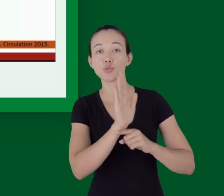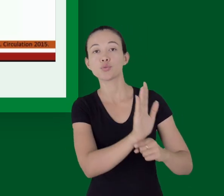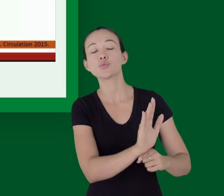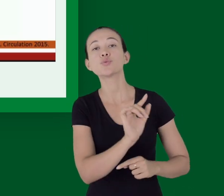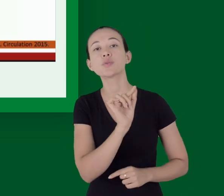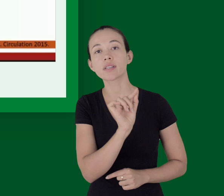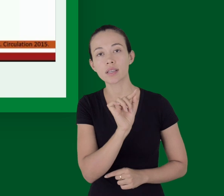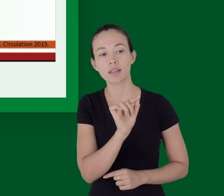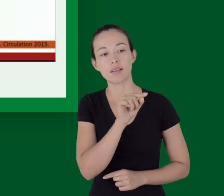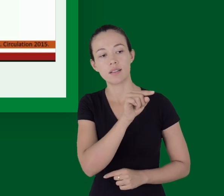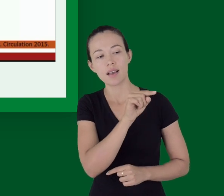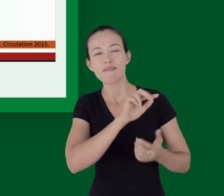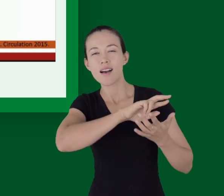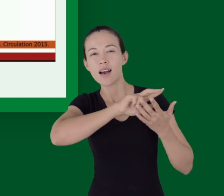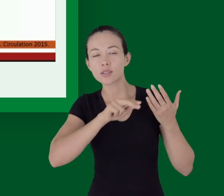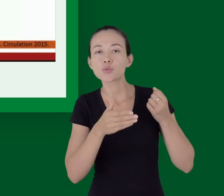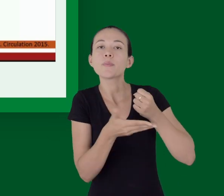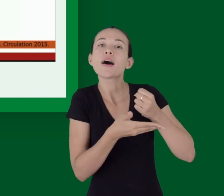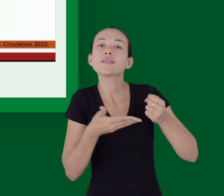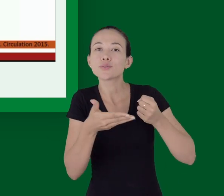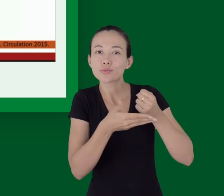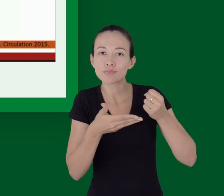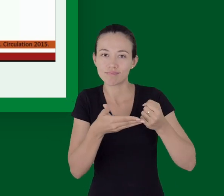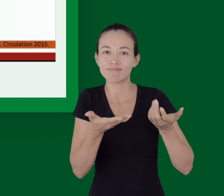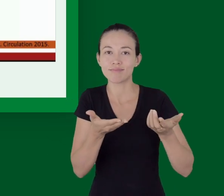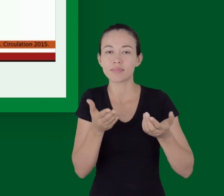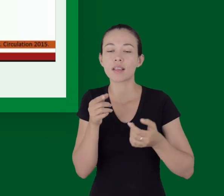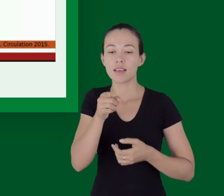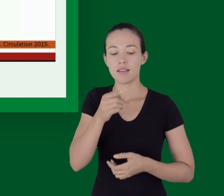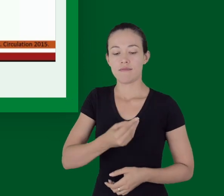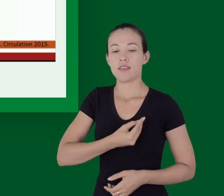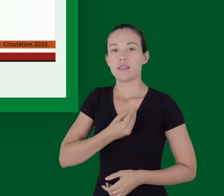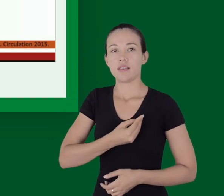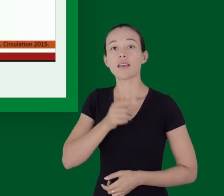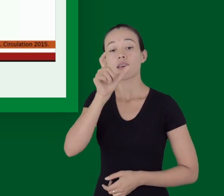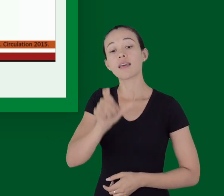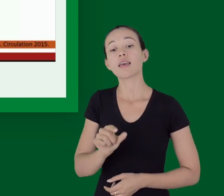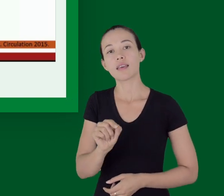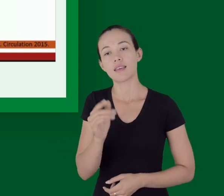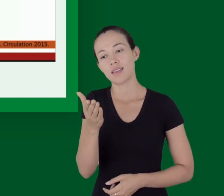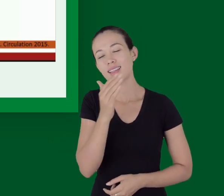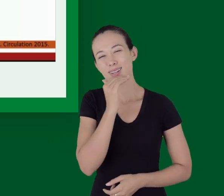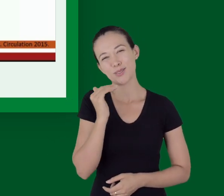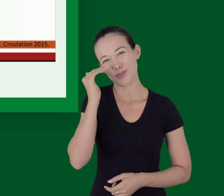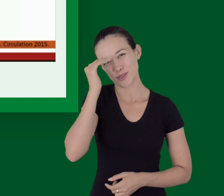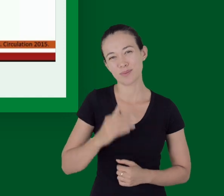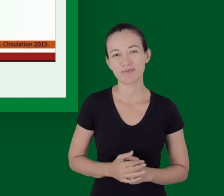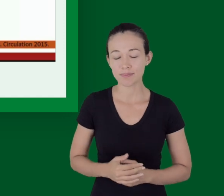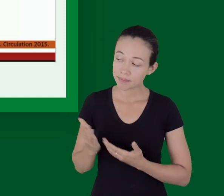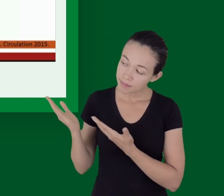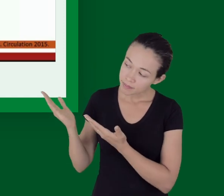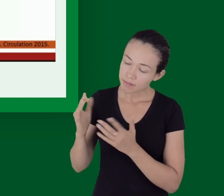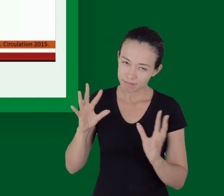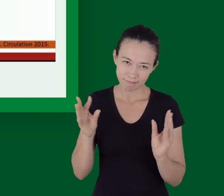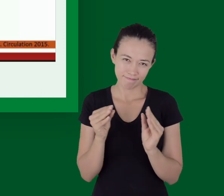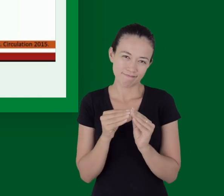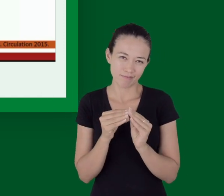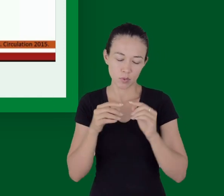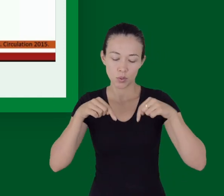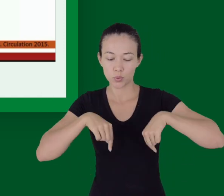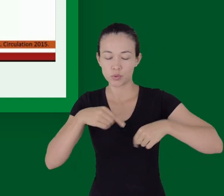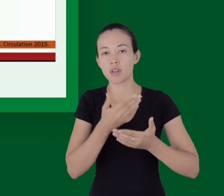Aqui é o algoritmo de suporte básico de vida no adulto simplificado, que a gente vai resumir basicamente o a gente conversou nessa aula.